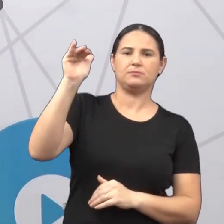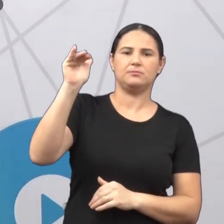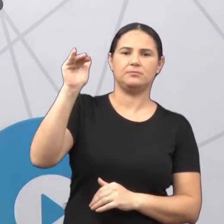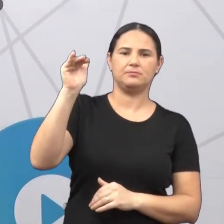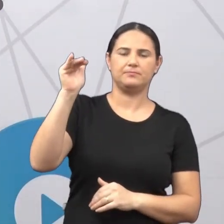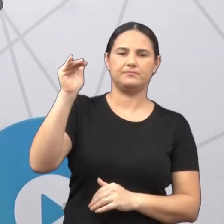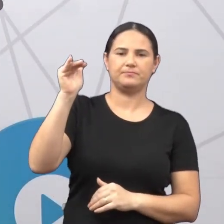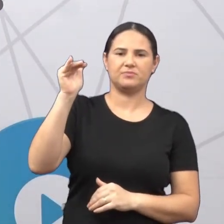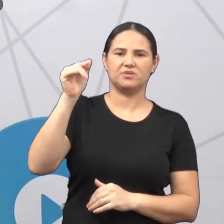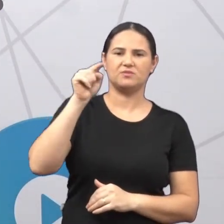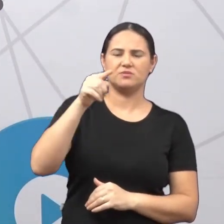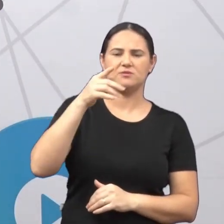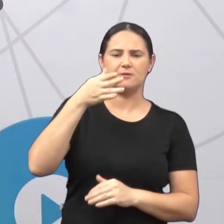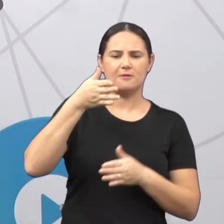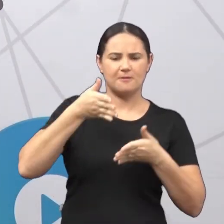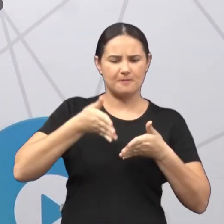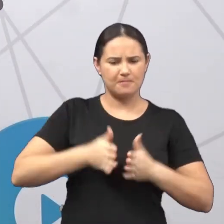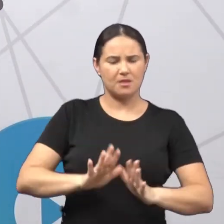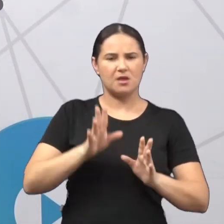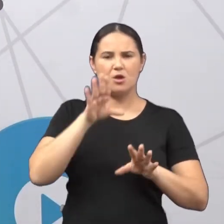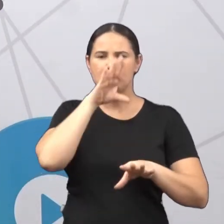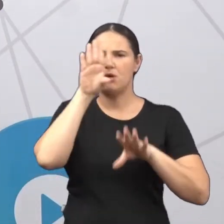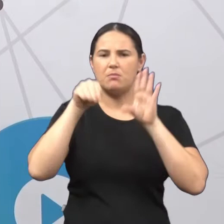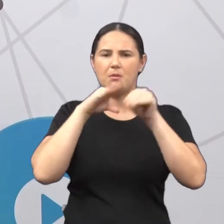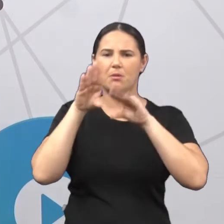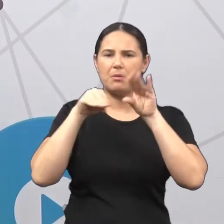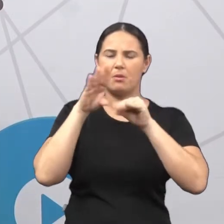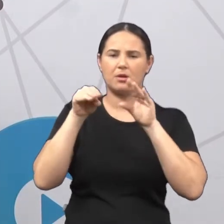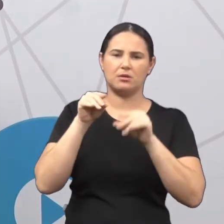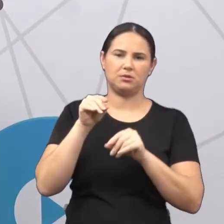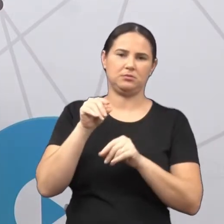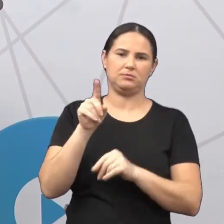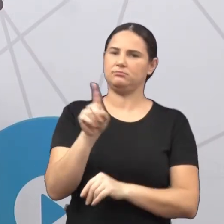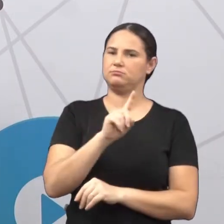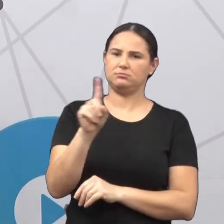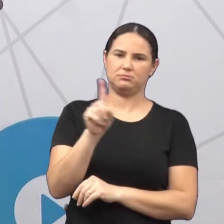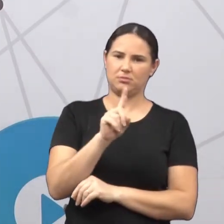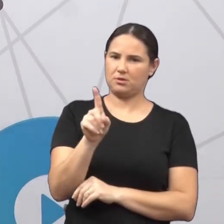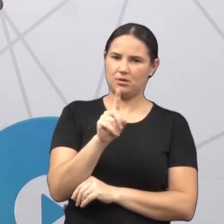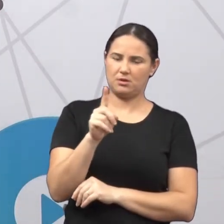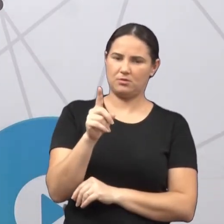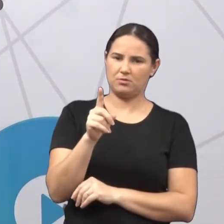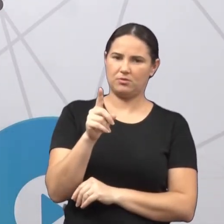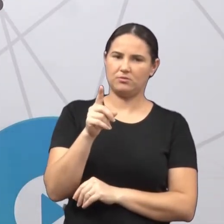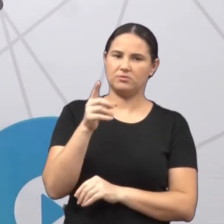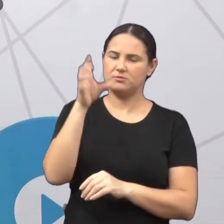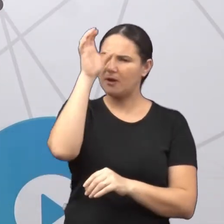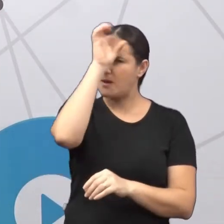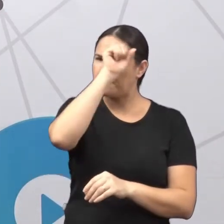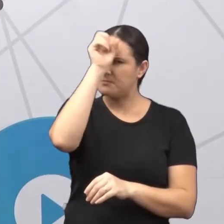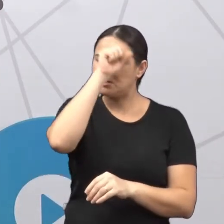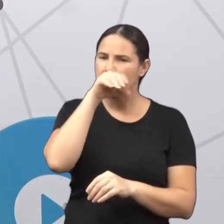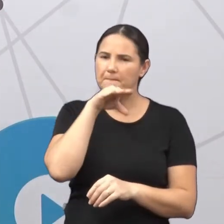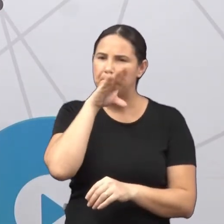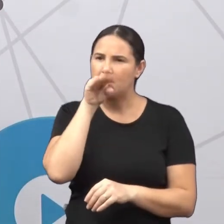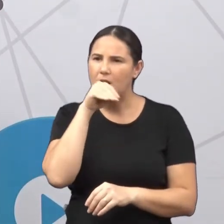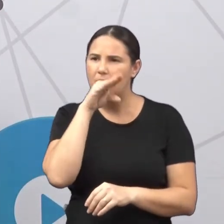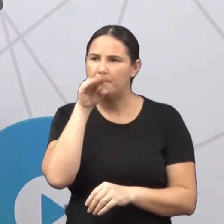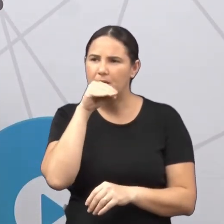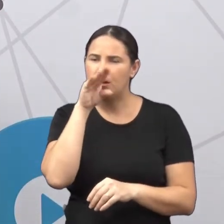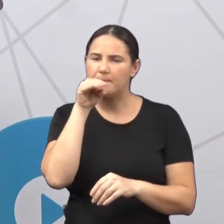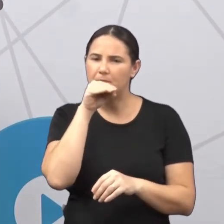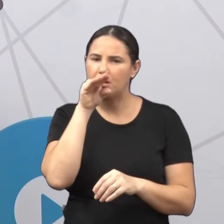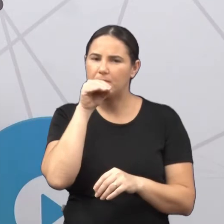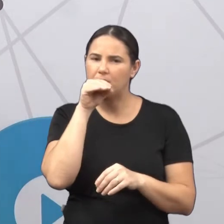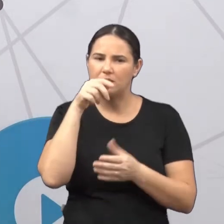Você nasceu falando? Não. Você não nasceu falando, você aprendeu a falar. Você nasceu andando? Não, você